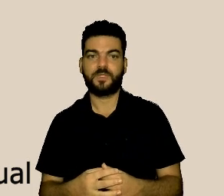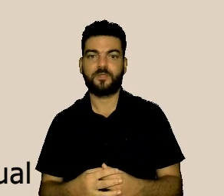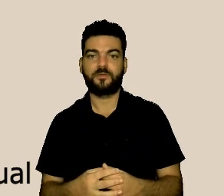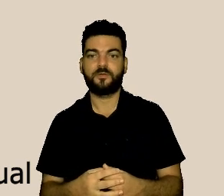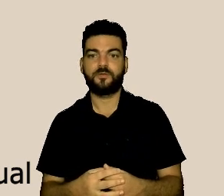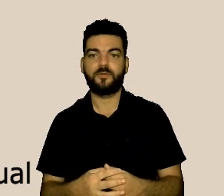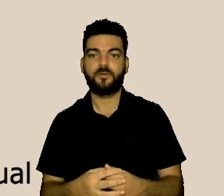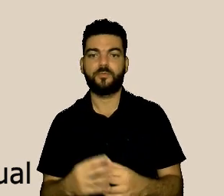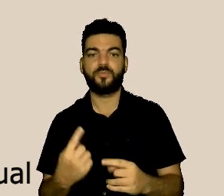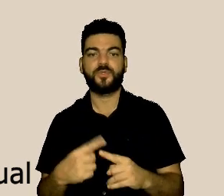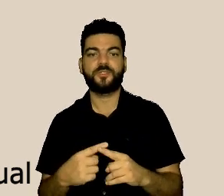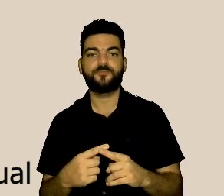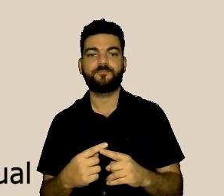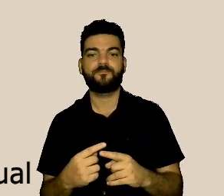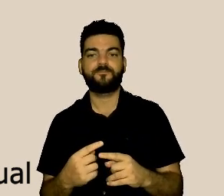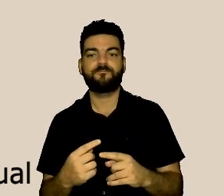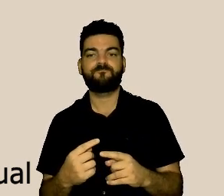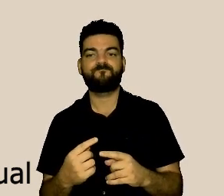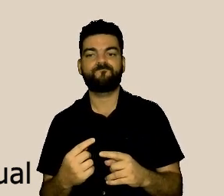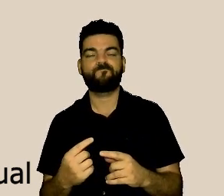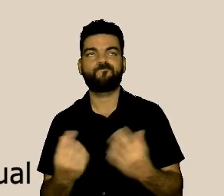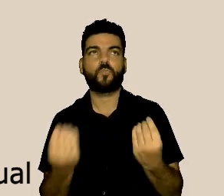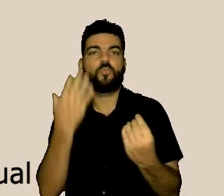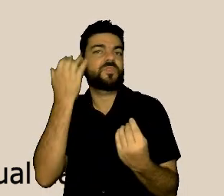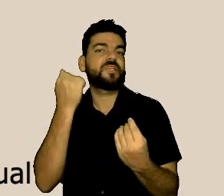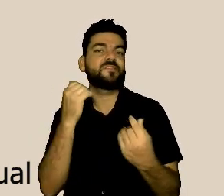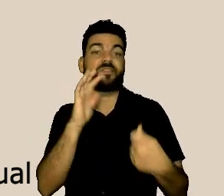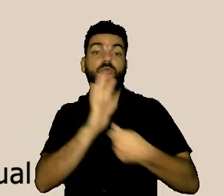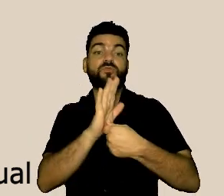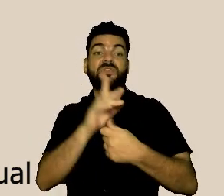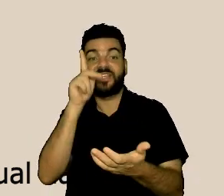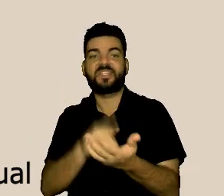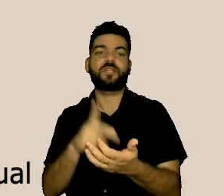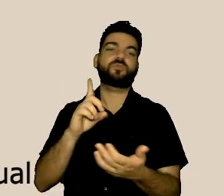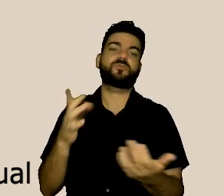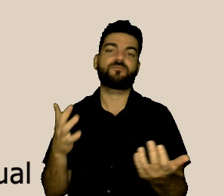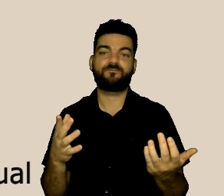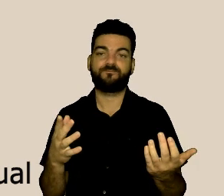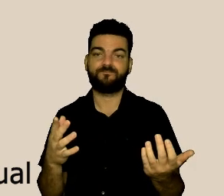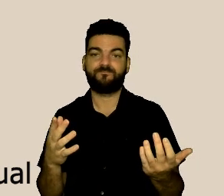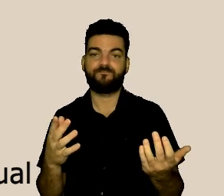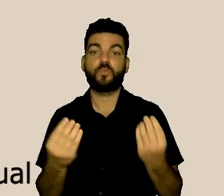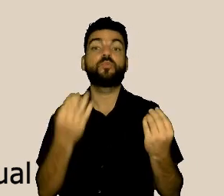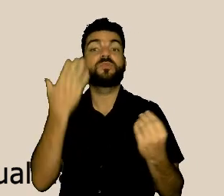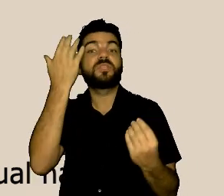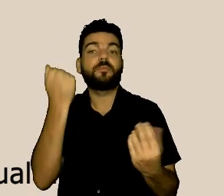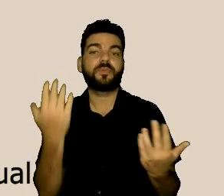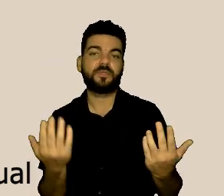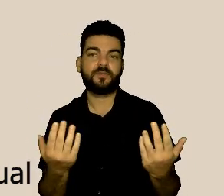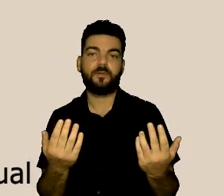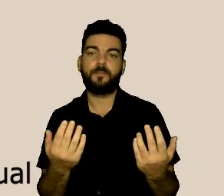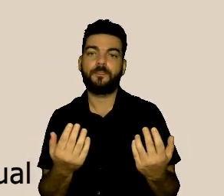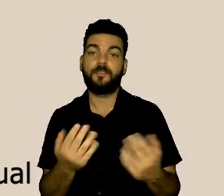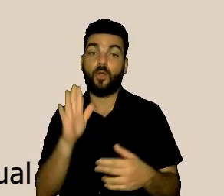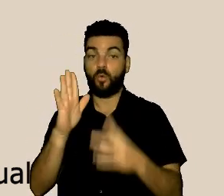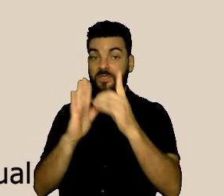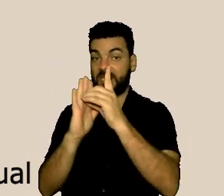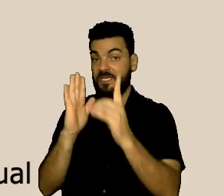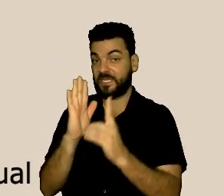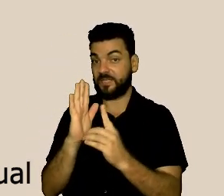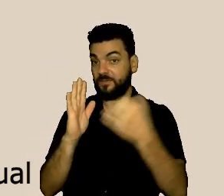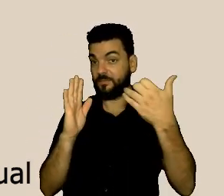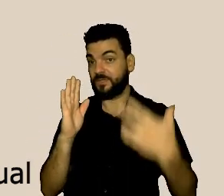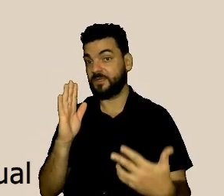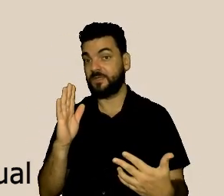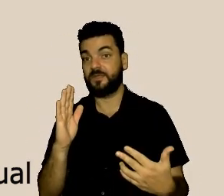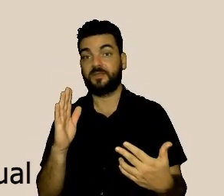tem elementos ou não? Como diz no nosso decreto de regulamentação, nós temos condições de admissibilidade da